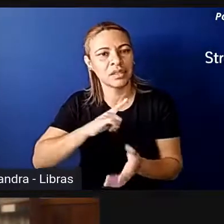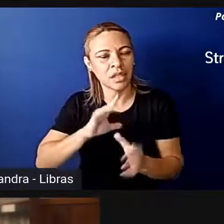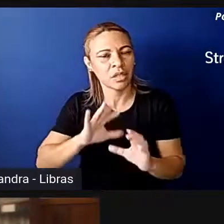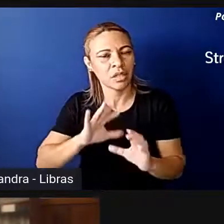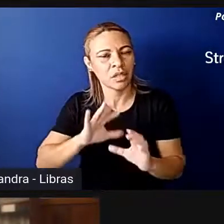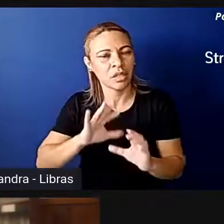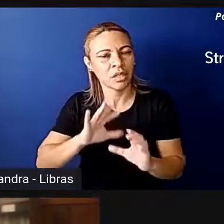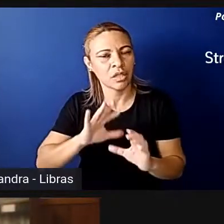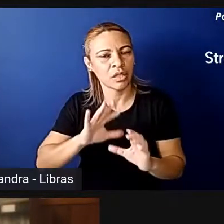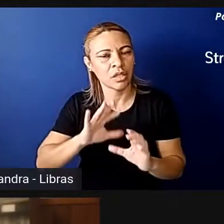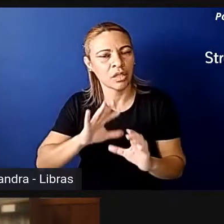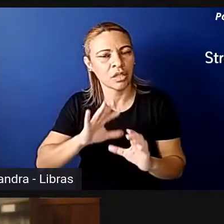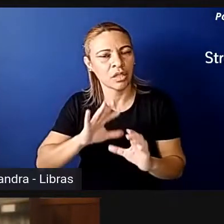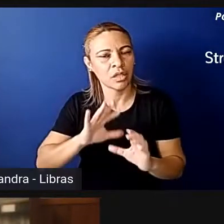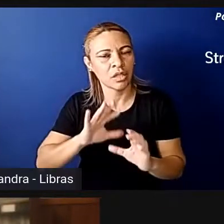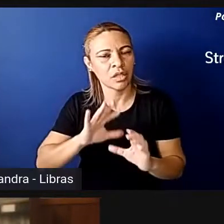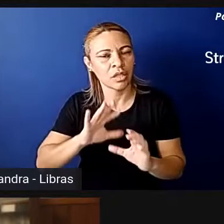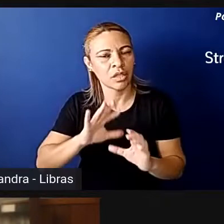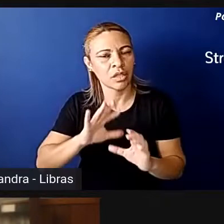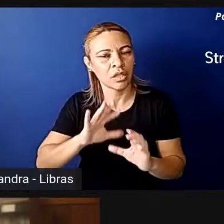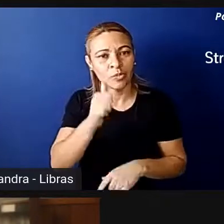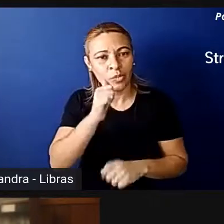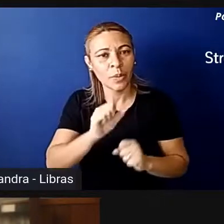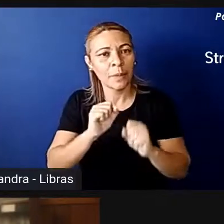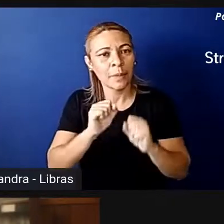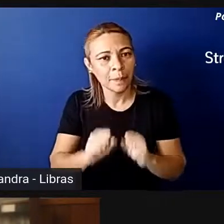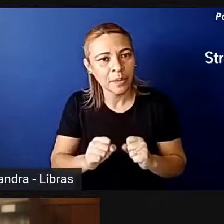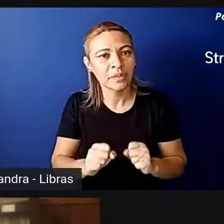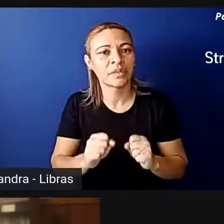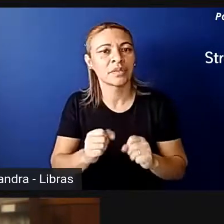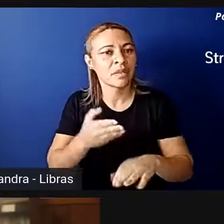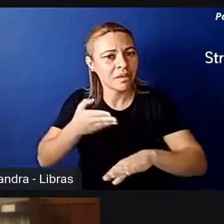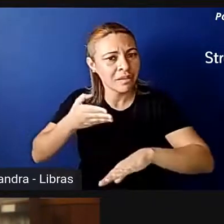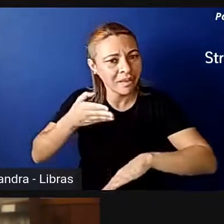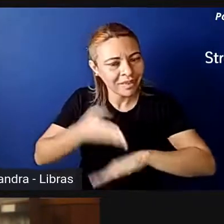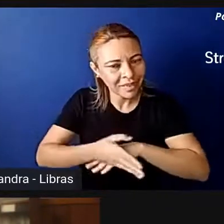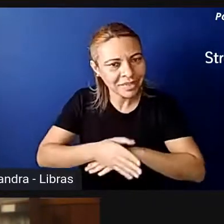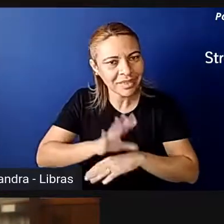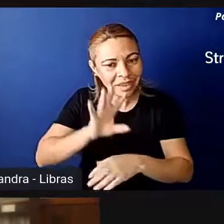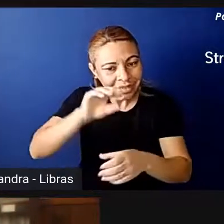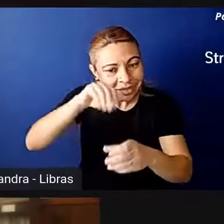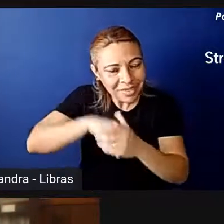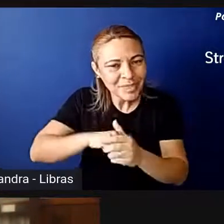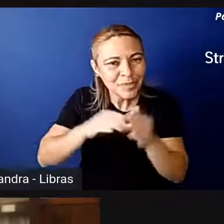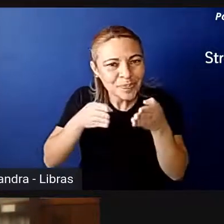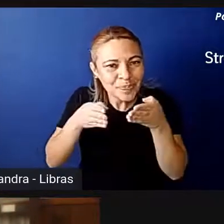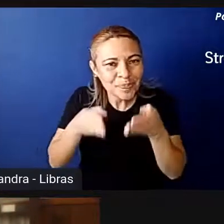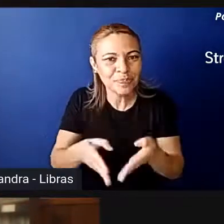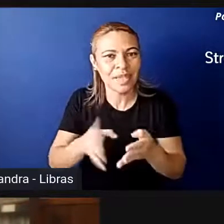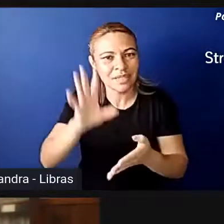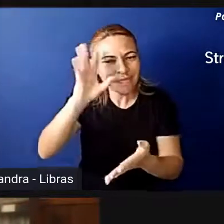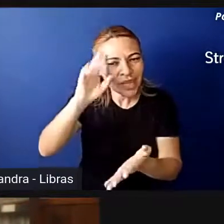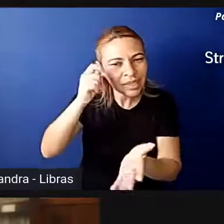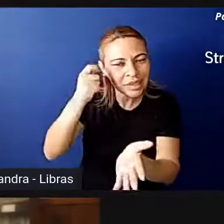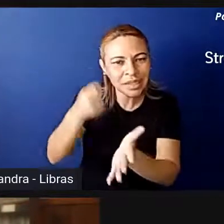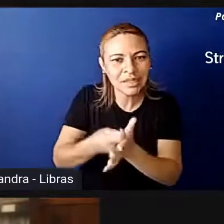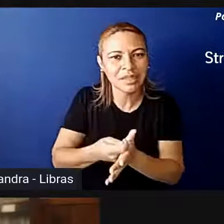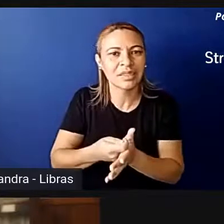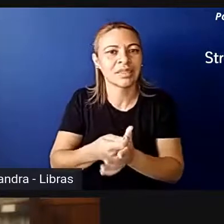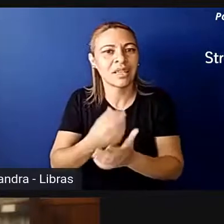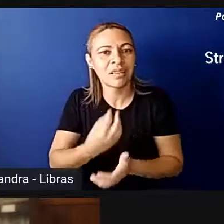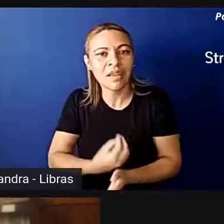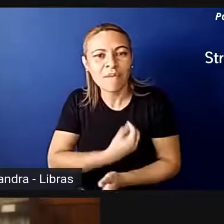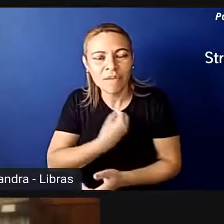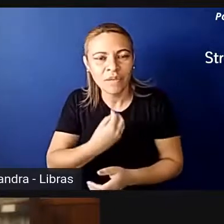para que as mulheres possam realmente entrar na vida do partido, participar das decisões, participar da vida política do